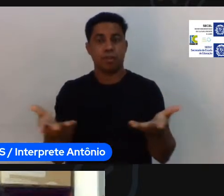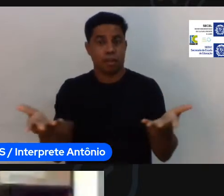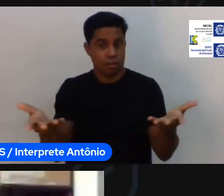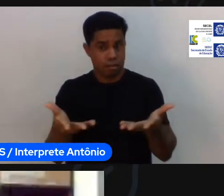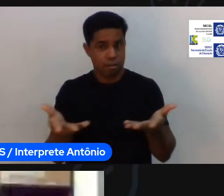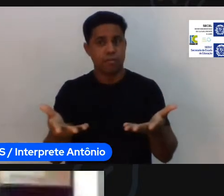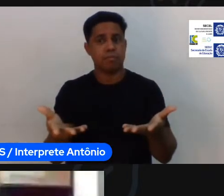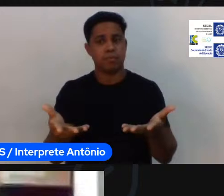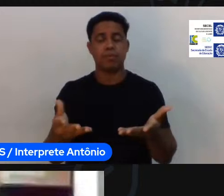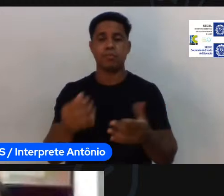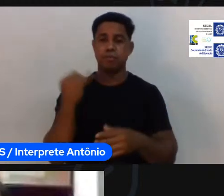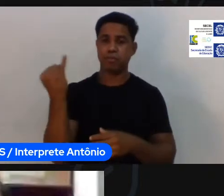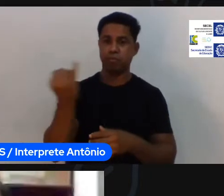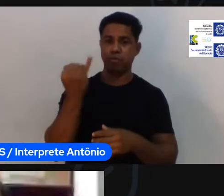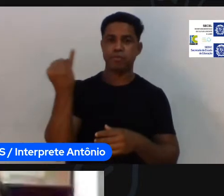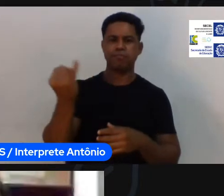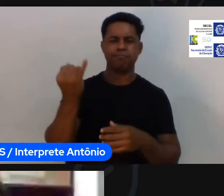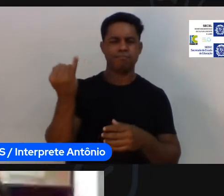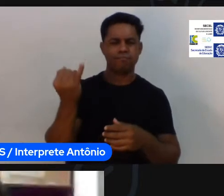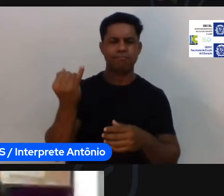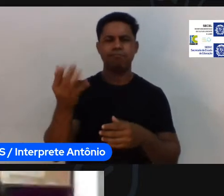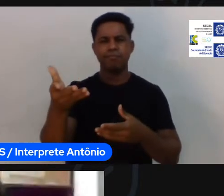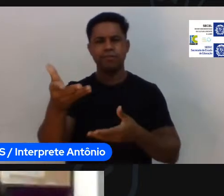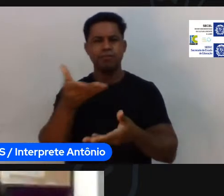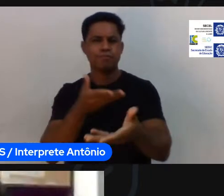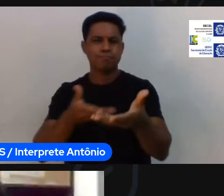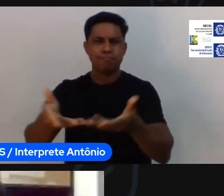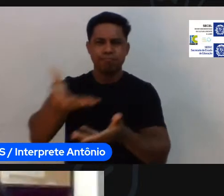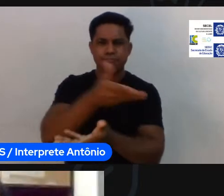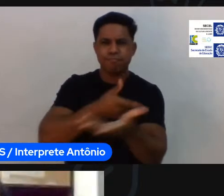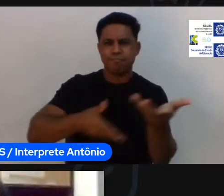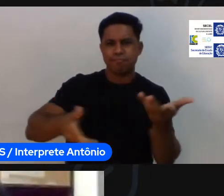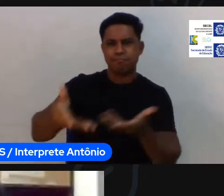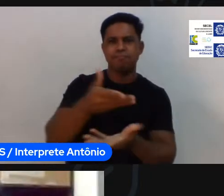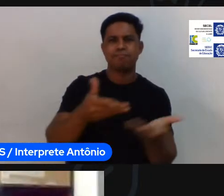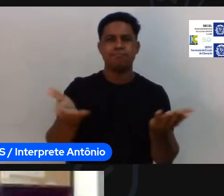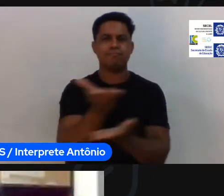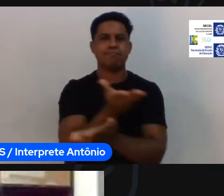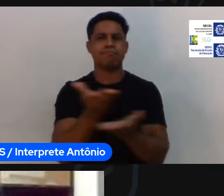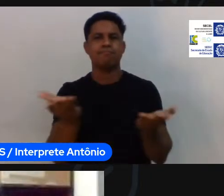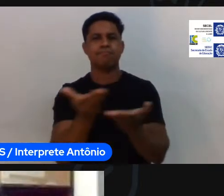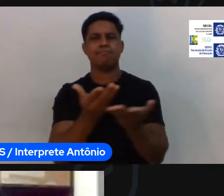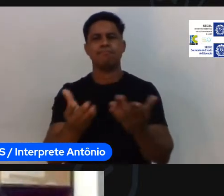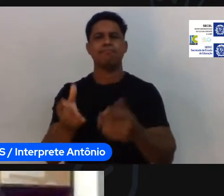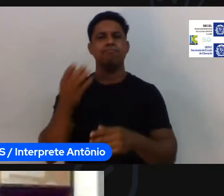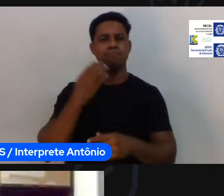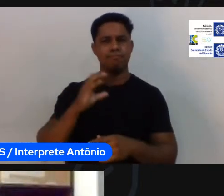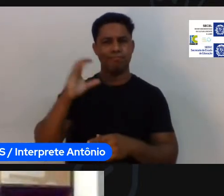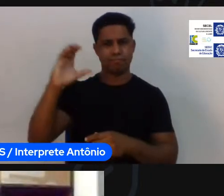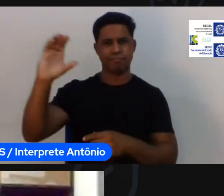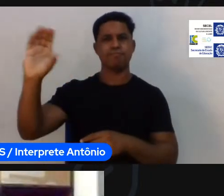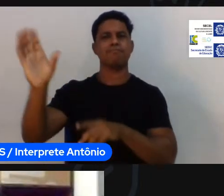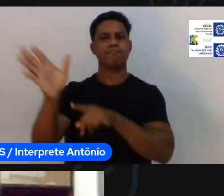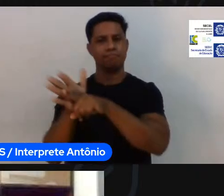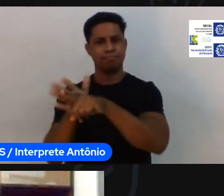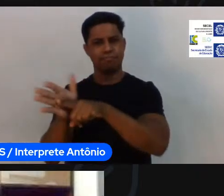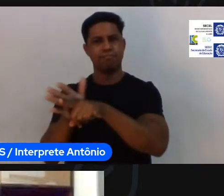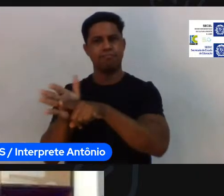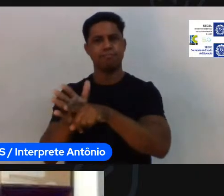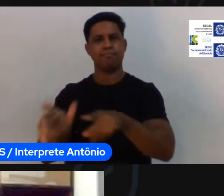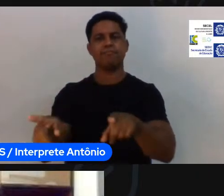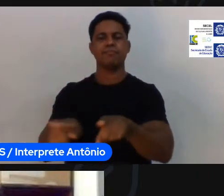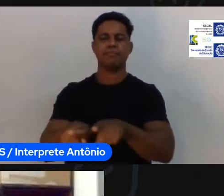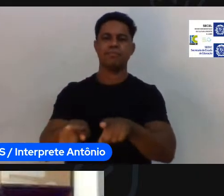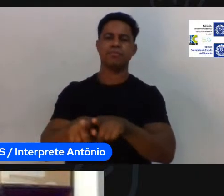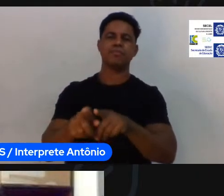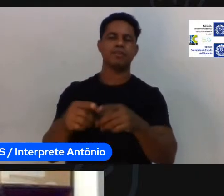também alguns olhares a partir da ciência. A ciência é algo vivo, aplicado, que deve nos ajudar a resolver os problemas do dia